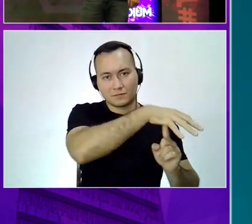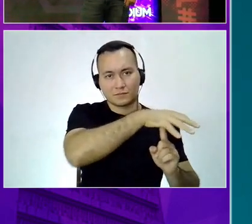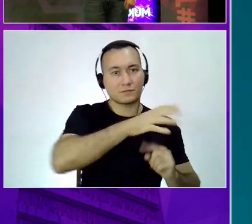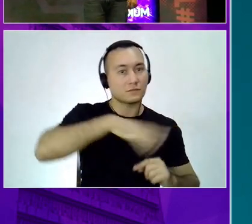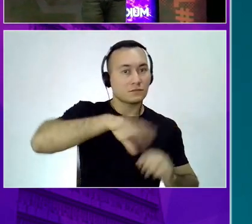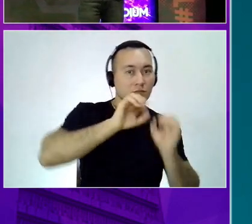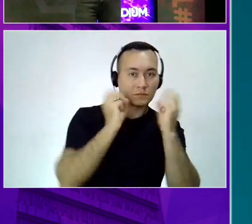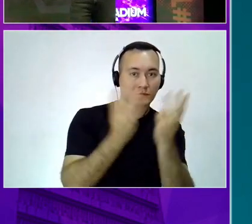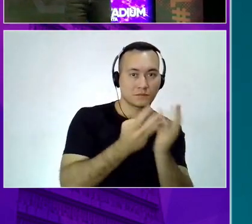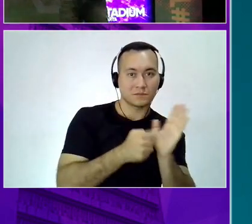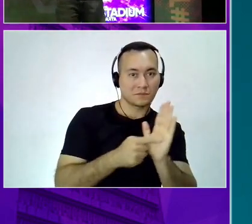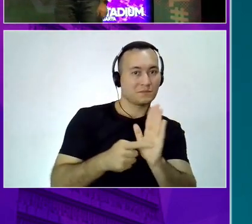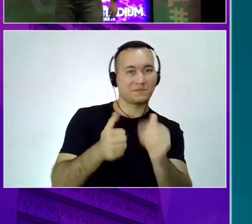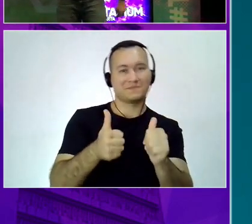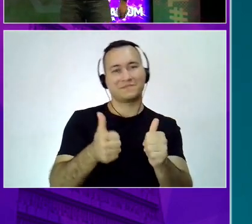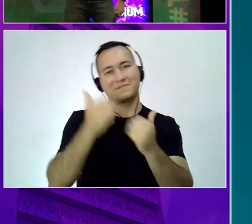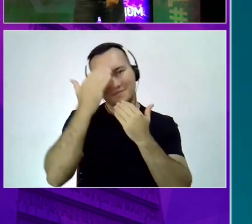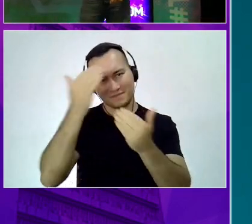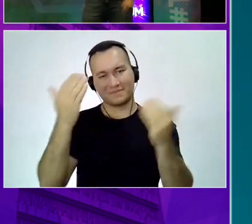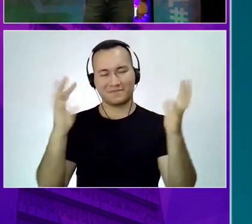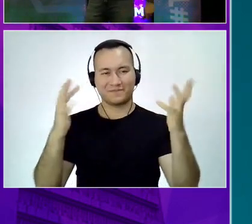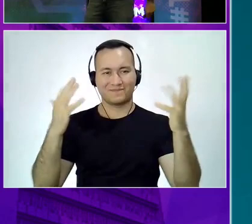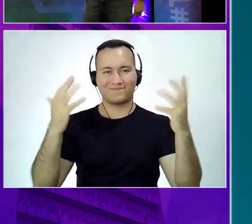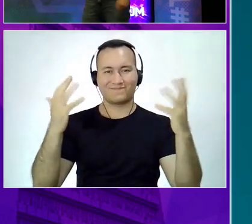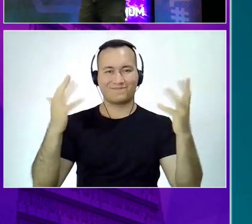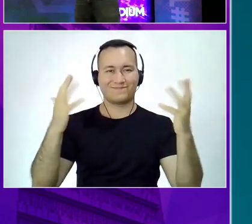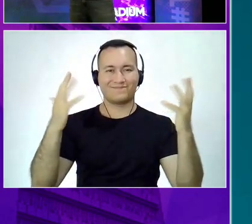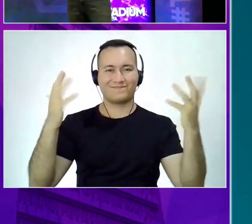obrigado, pessoal. Até logo. Feliz evento aí.